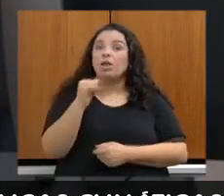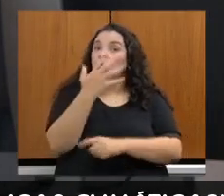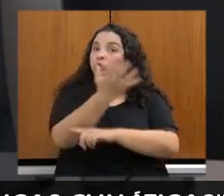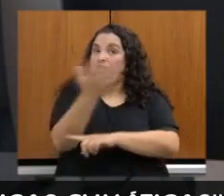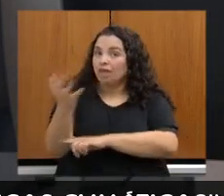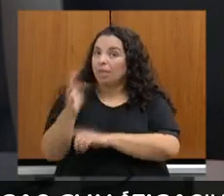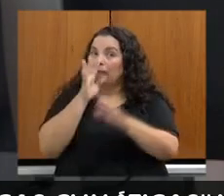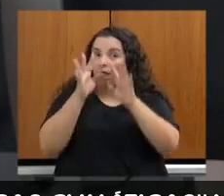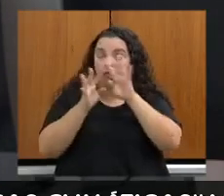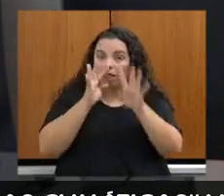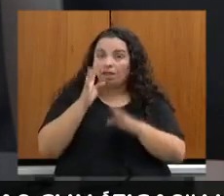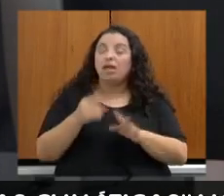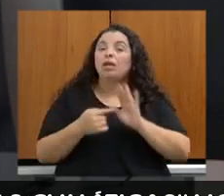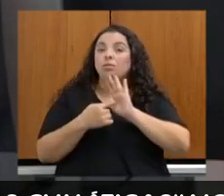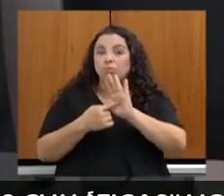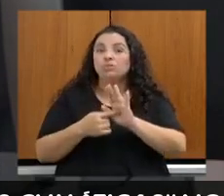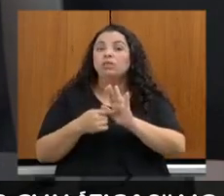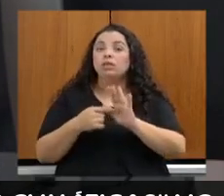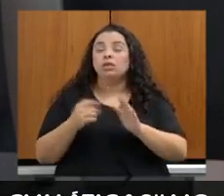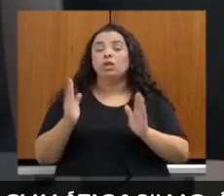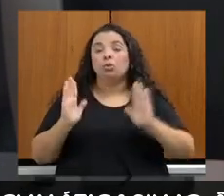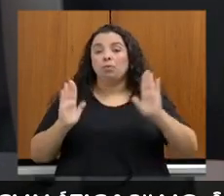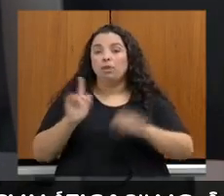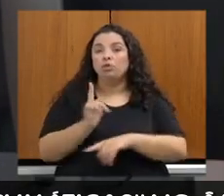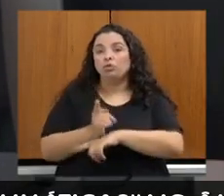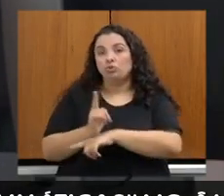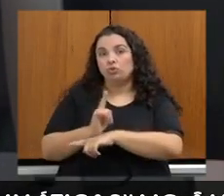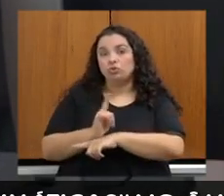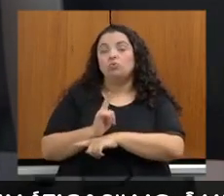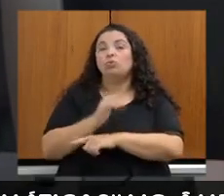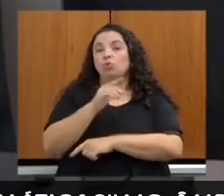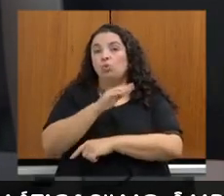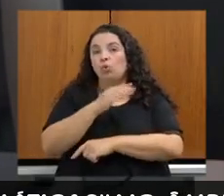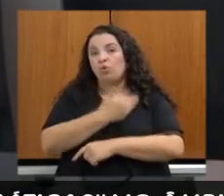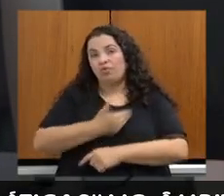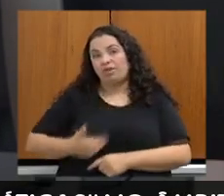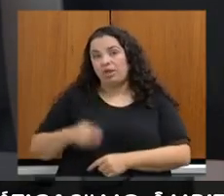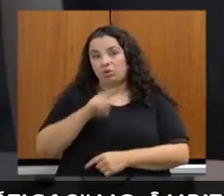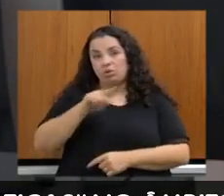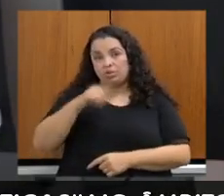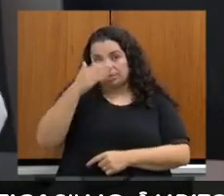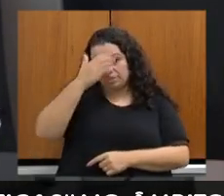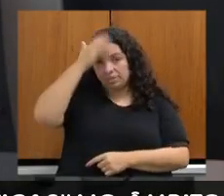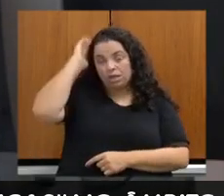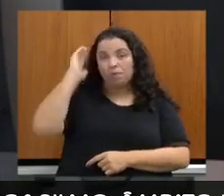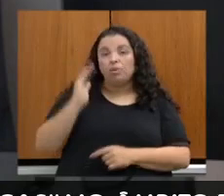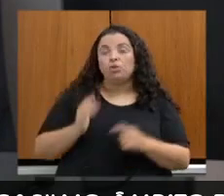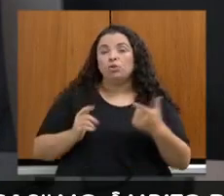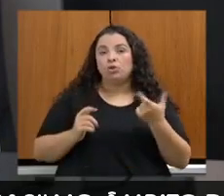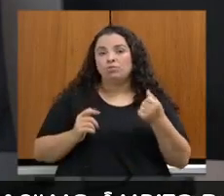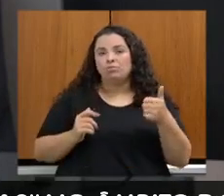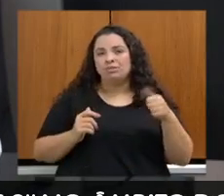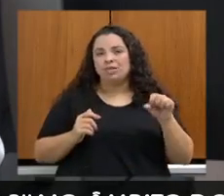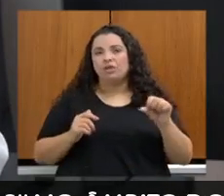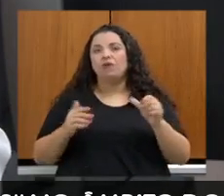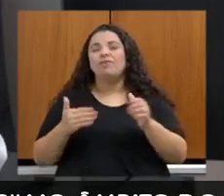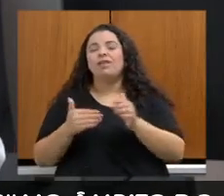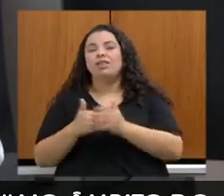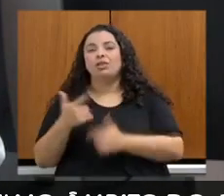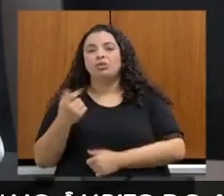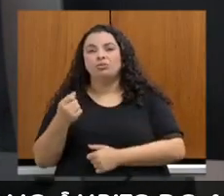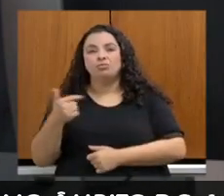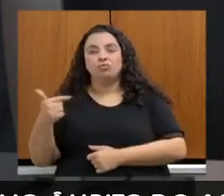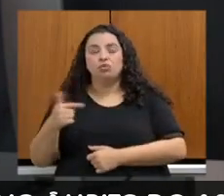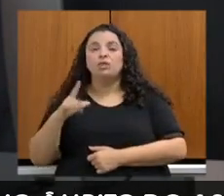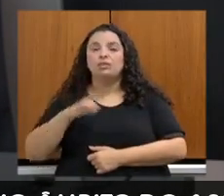e mostrando mesmo, durante a nossa gestão do governador Romeu Zema, de 2019 até 2022, uma tendência de redução a